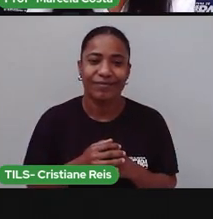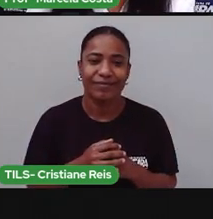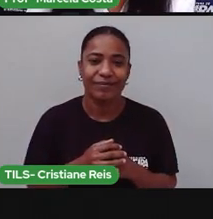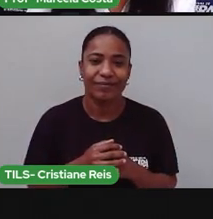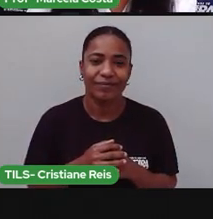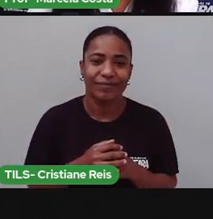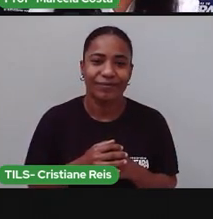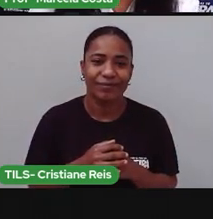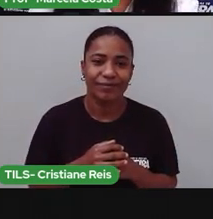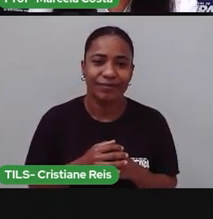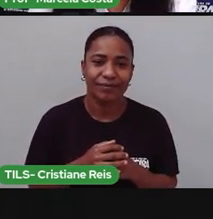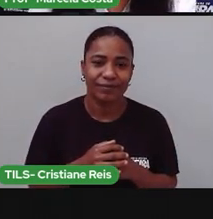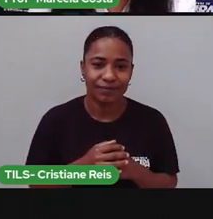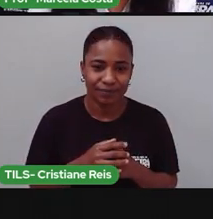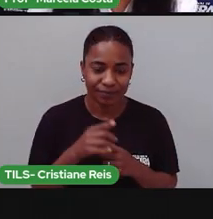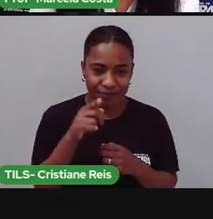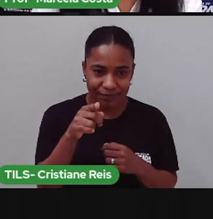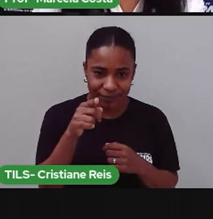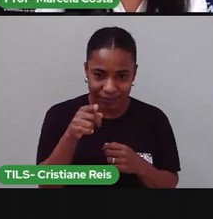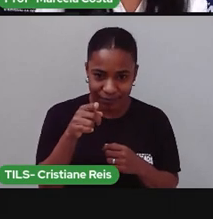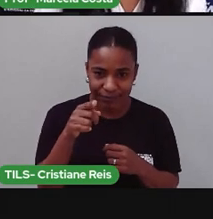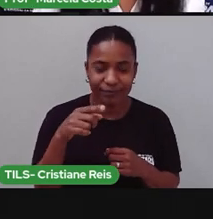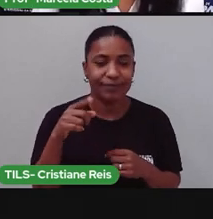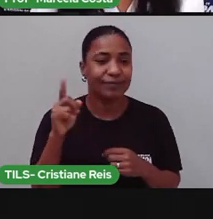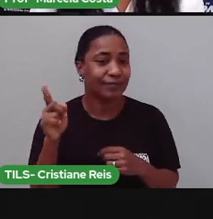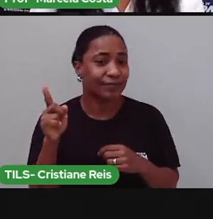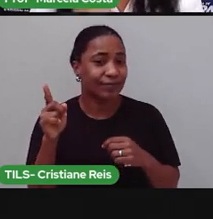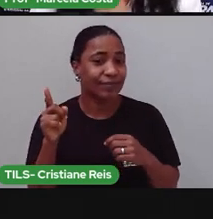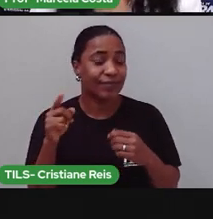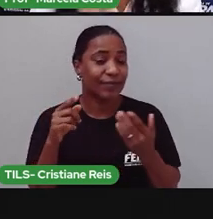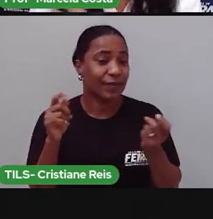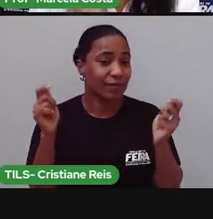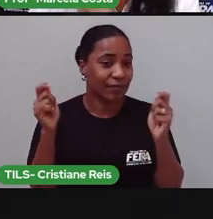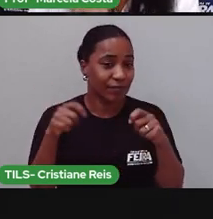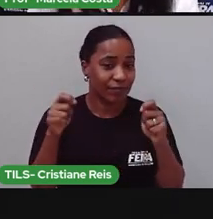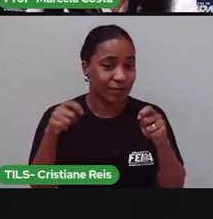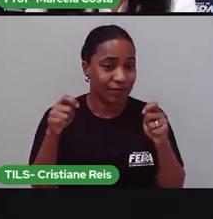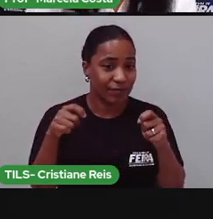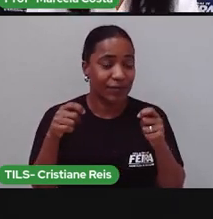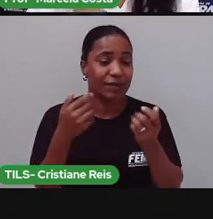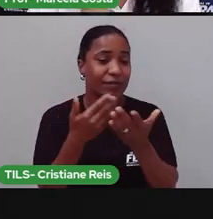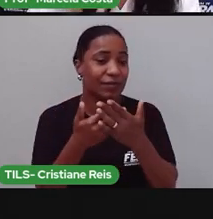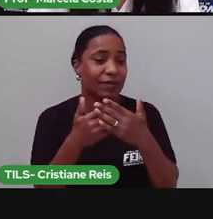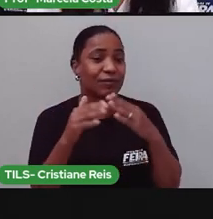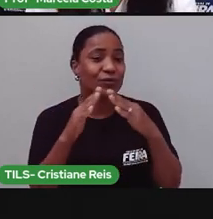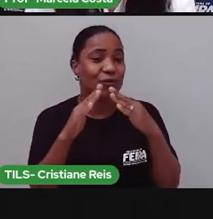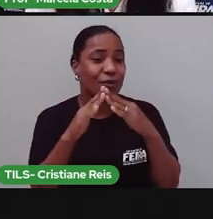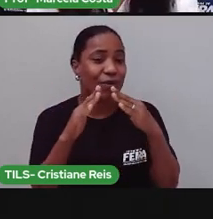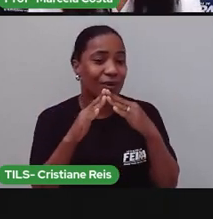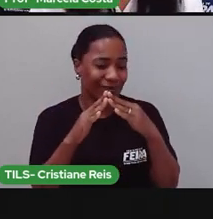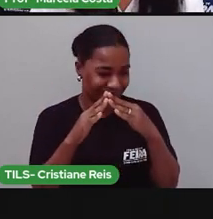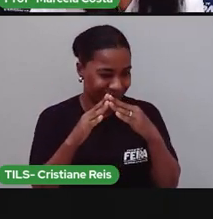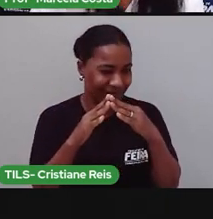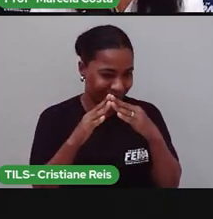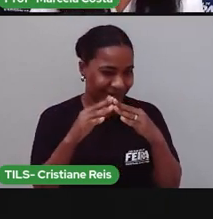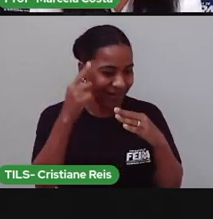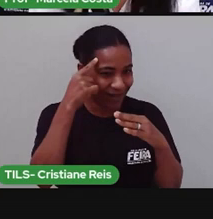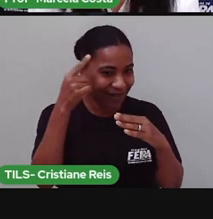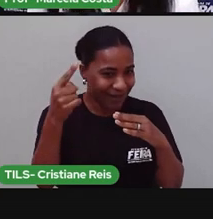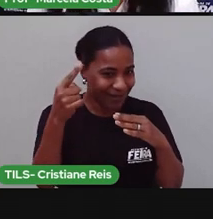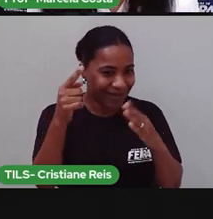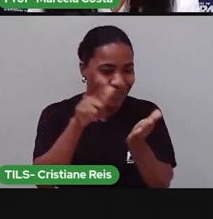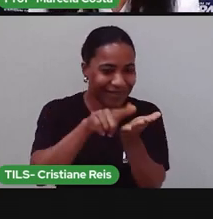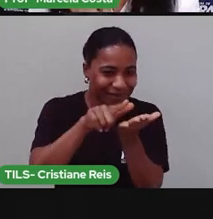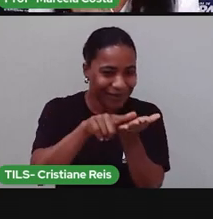Geralmente, você, quando está lá na escola, pode ter levado algum aviso de reunião, de